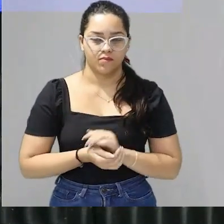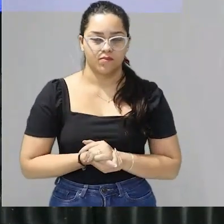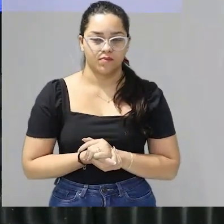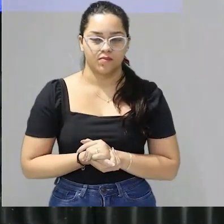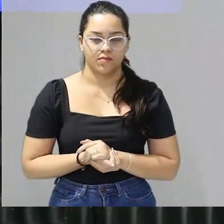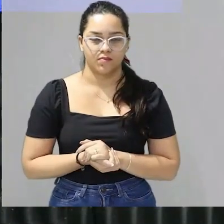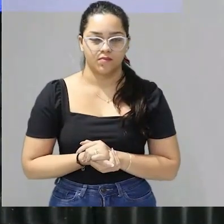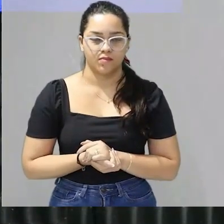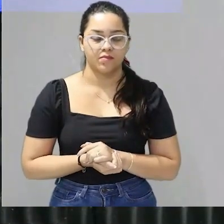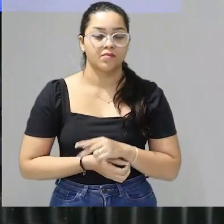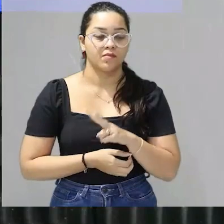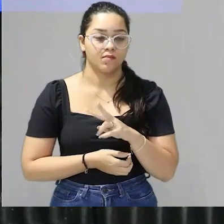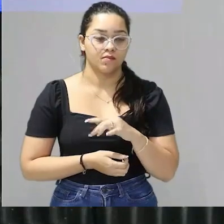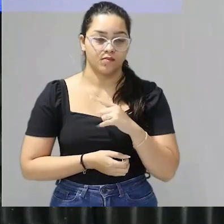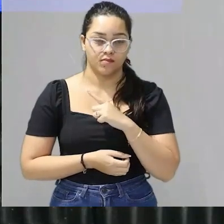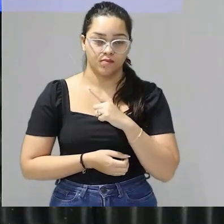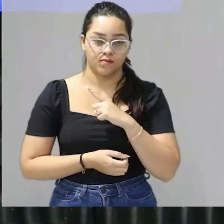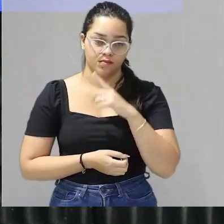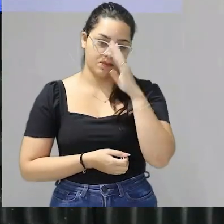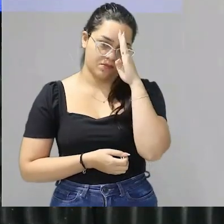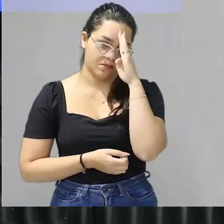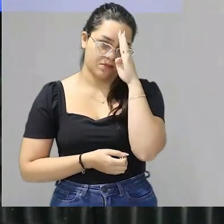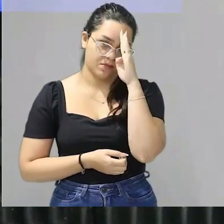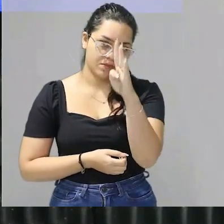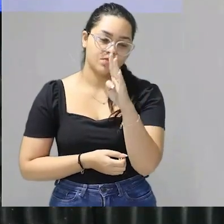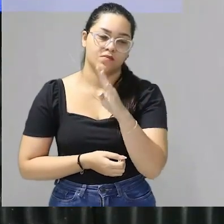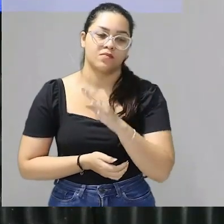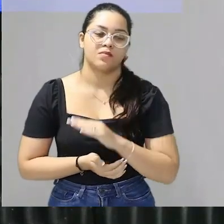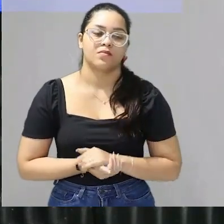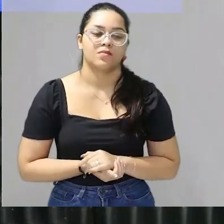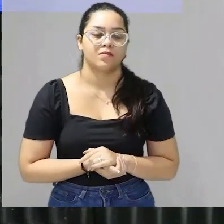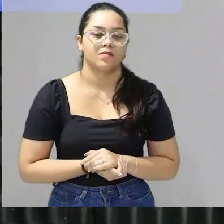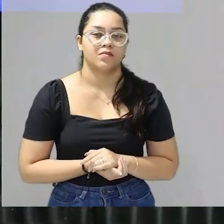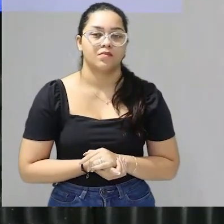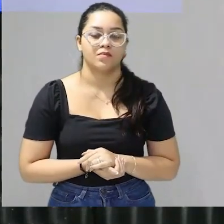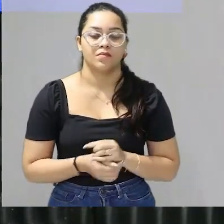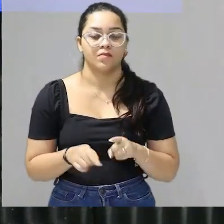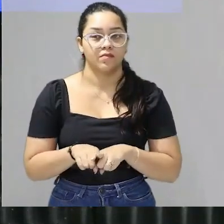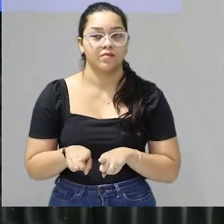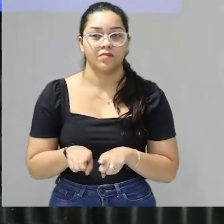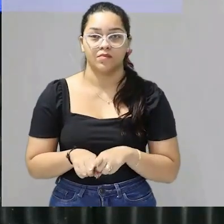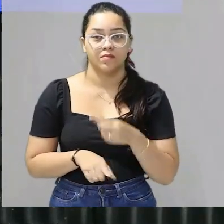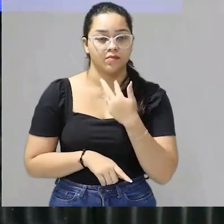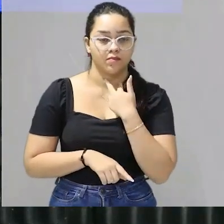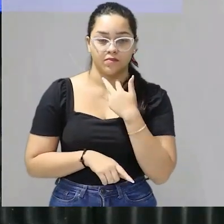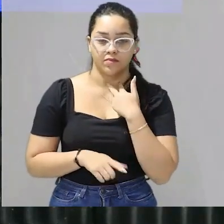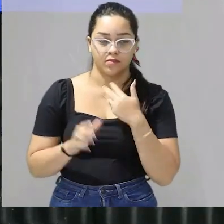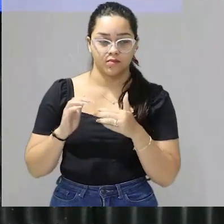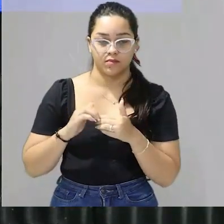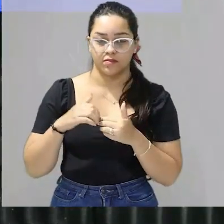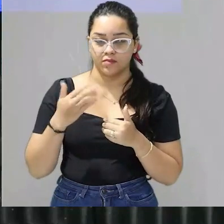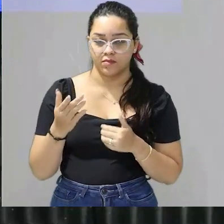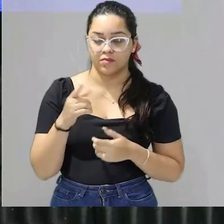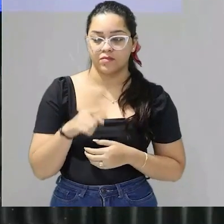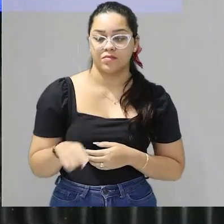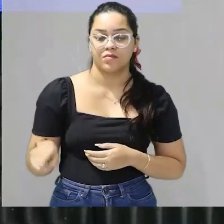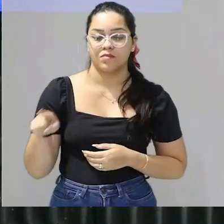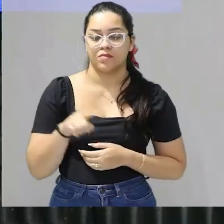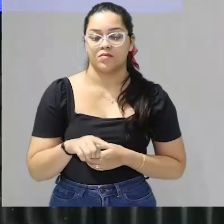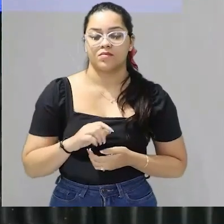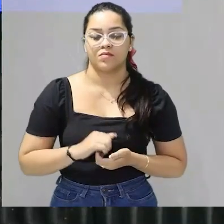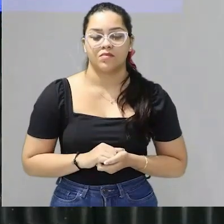vocês vão grifar as palavras principais desse tema as palavras-chave que não podem ficar de fora da redação de vocês